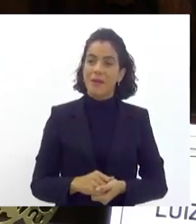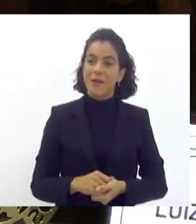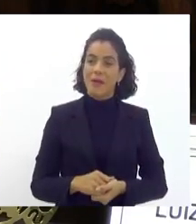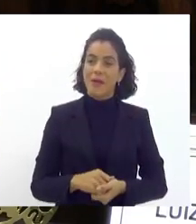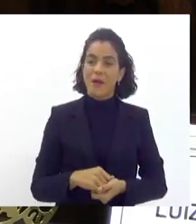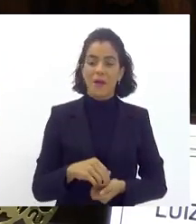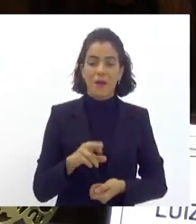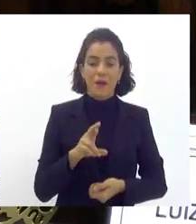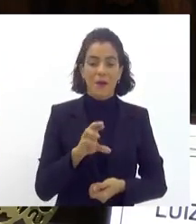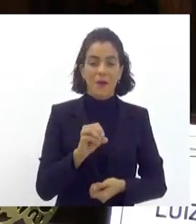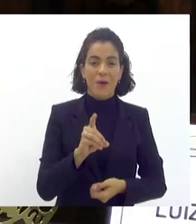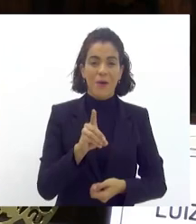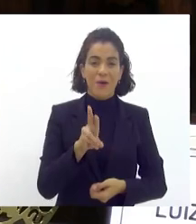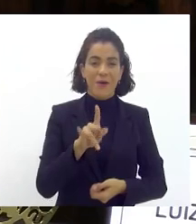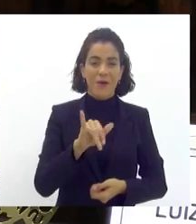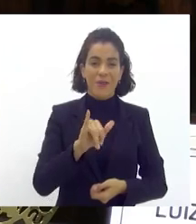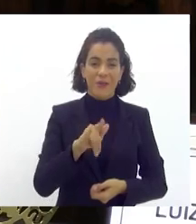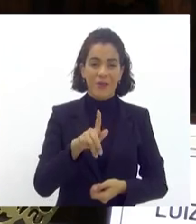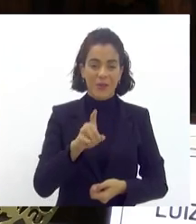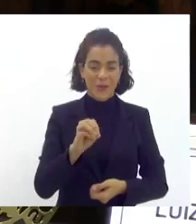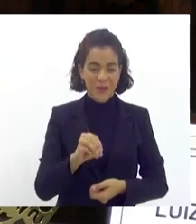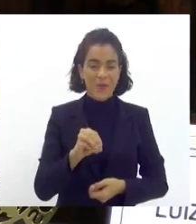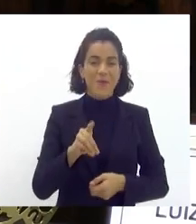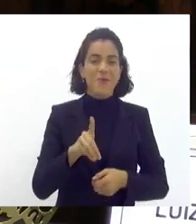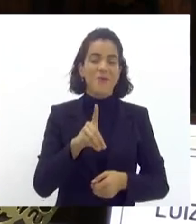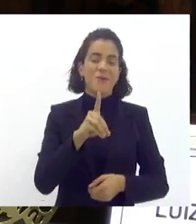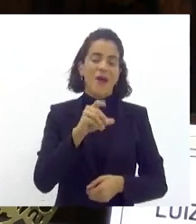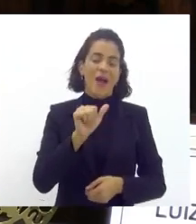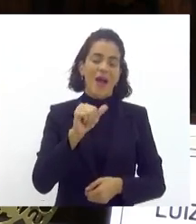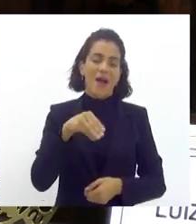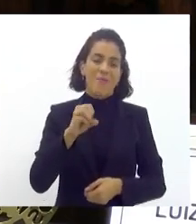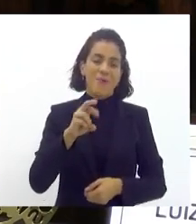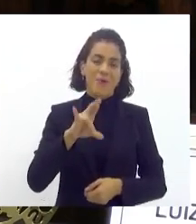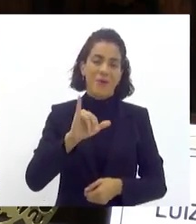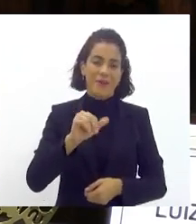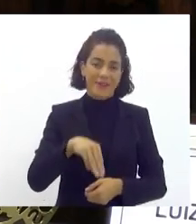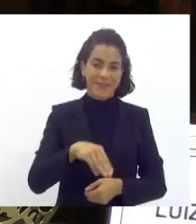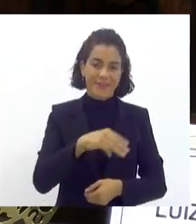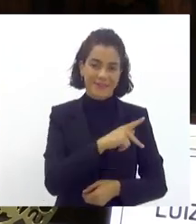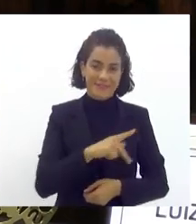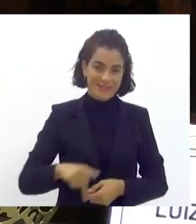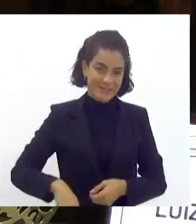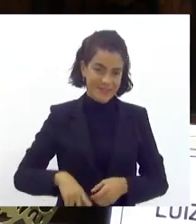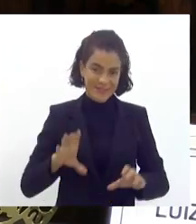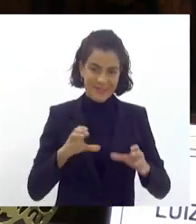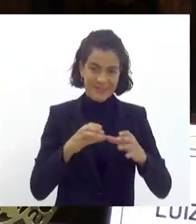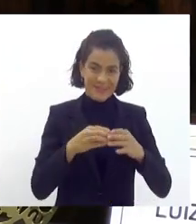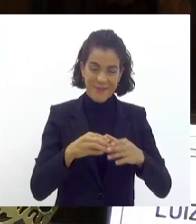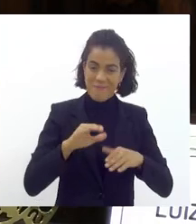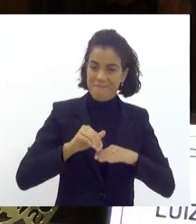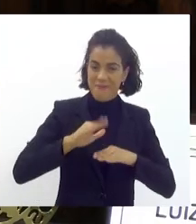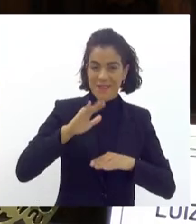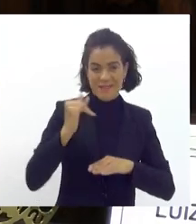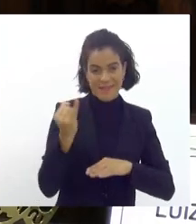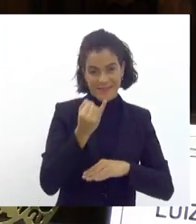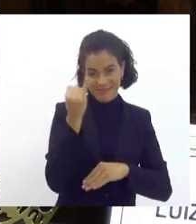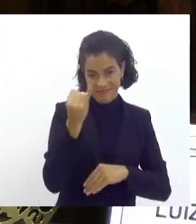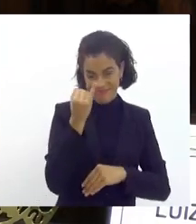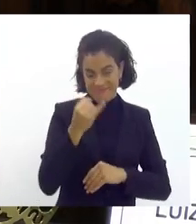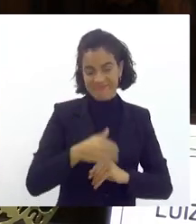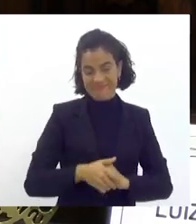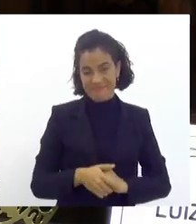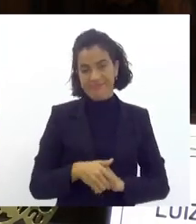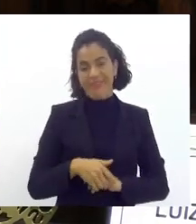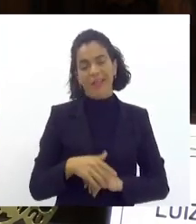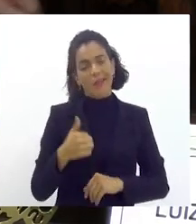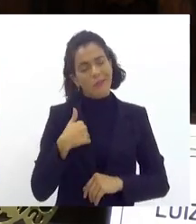das comissões mais importantes do poder legislativo mas dizer Vitor Júnior do meu orgulho de estar aqui